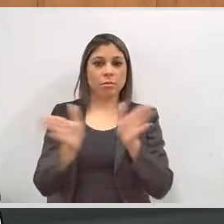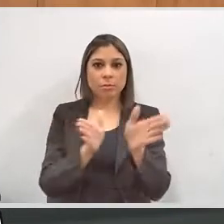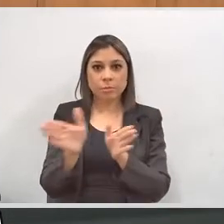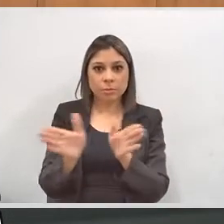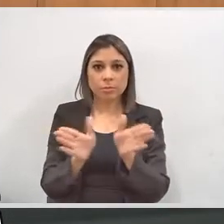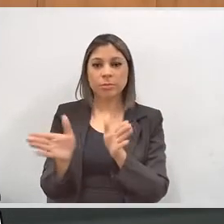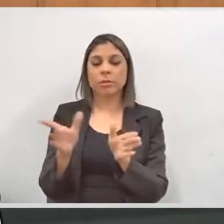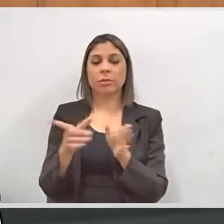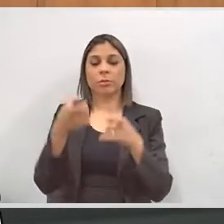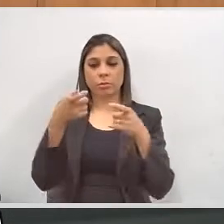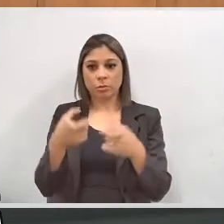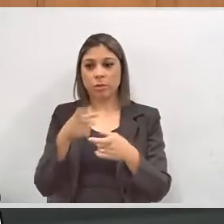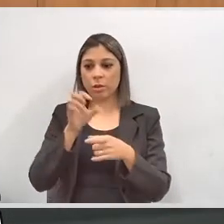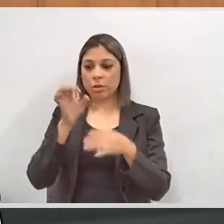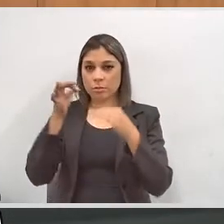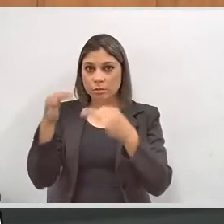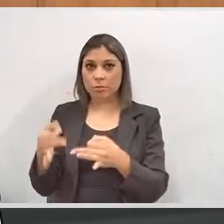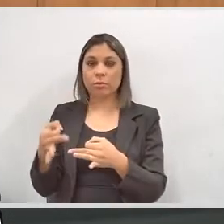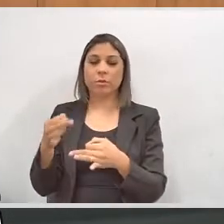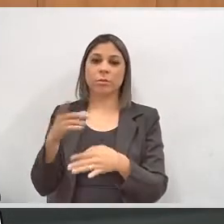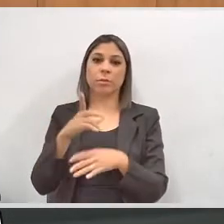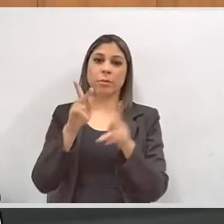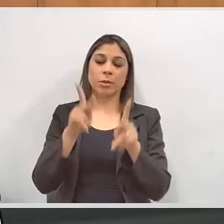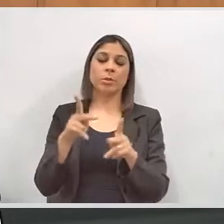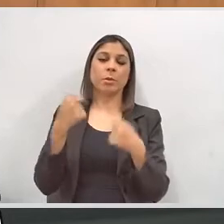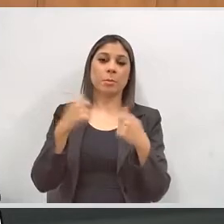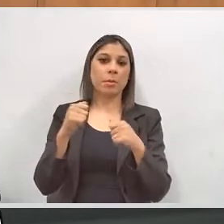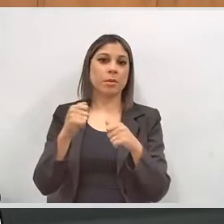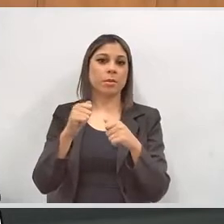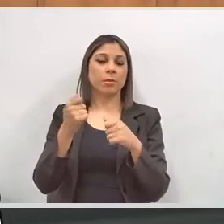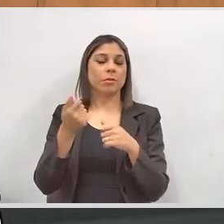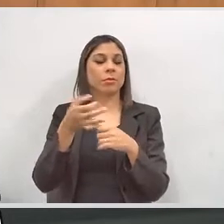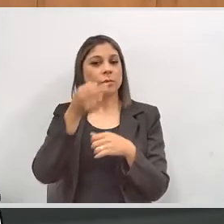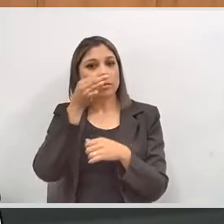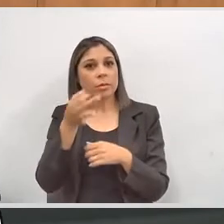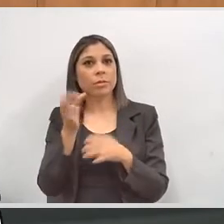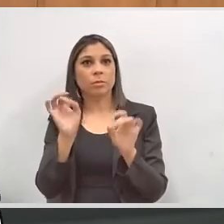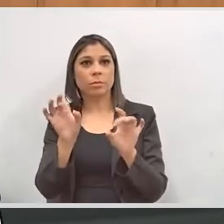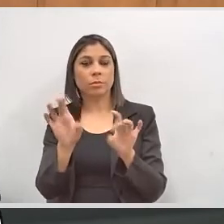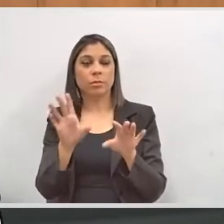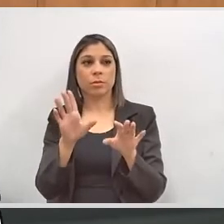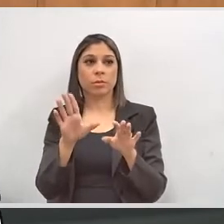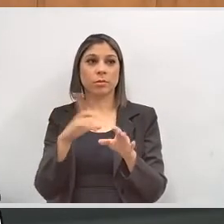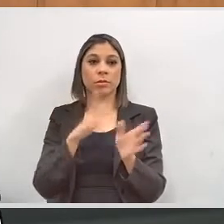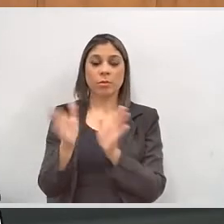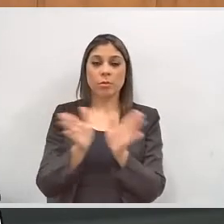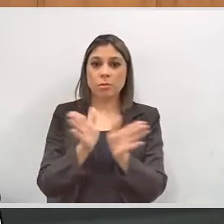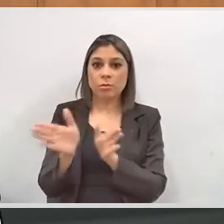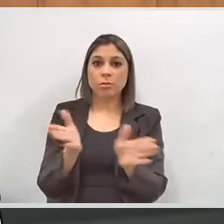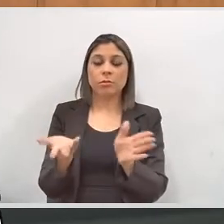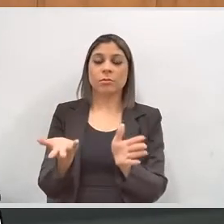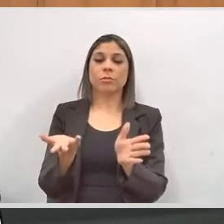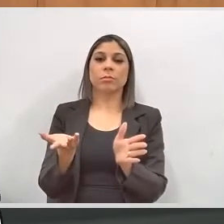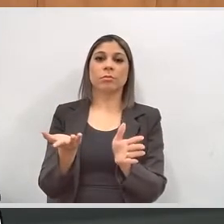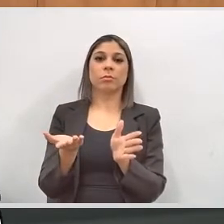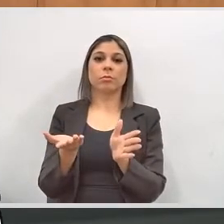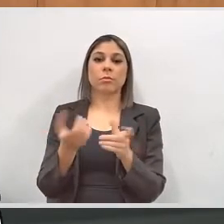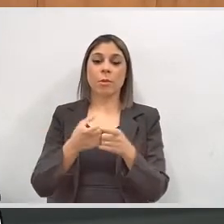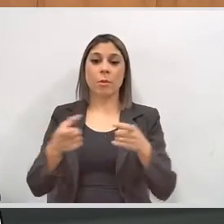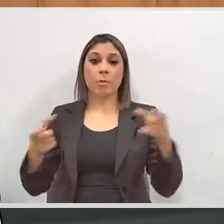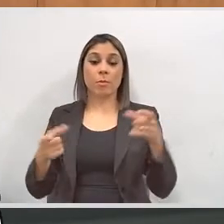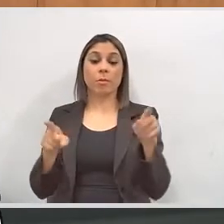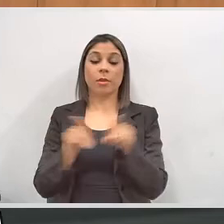voltada para os eleitores que precisam de uma atenção especial e ações como essa de hoje, esse programa aumenta a